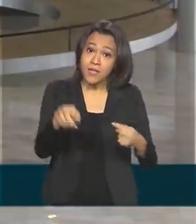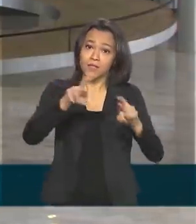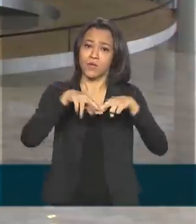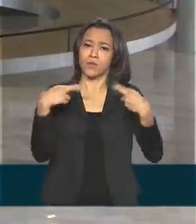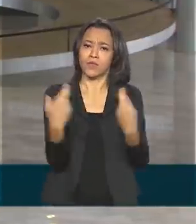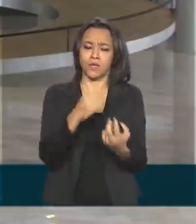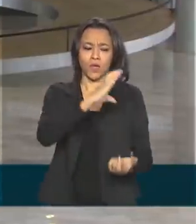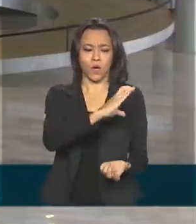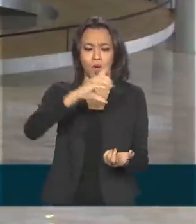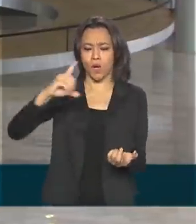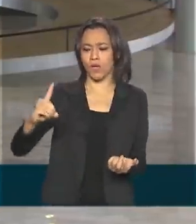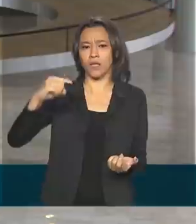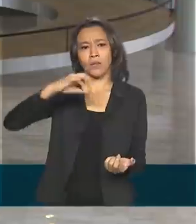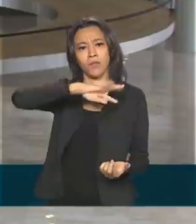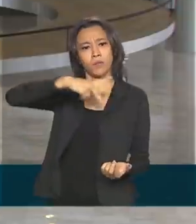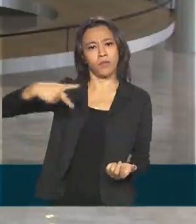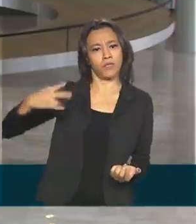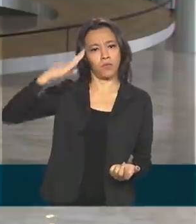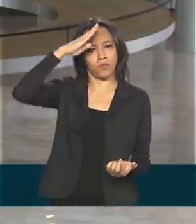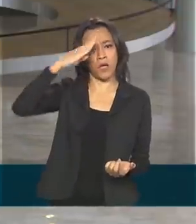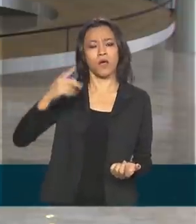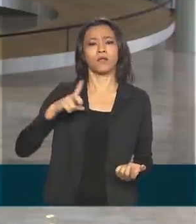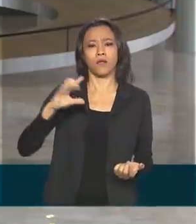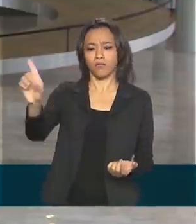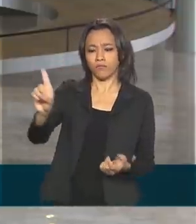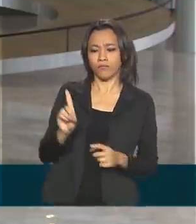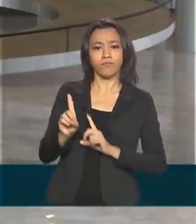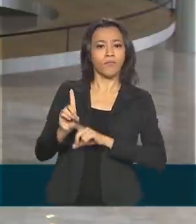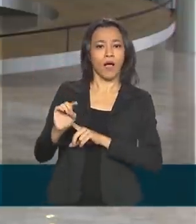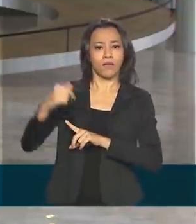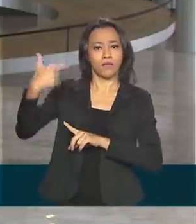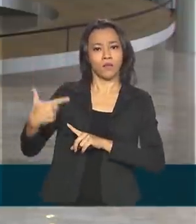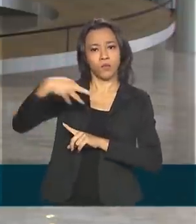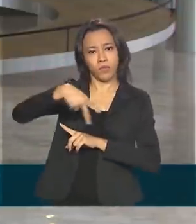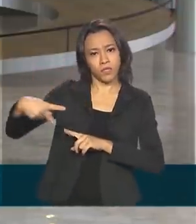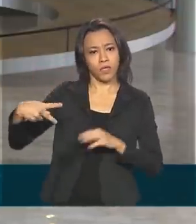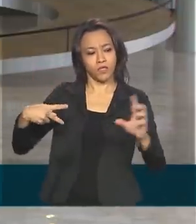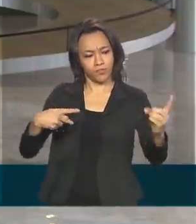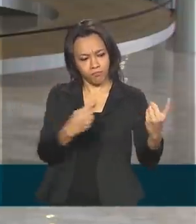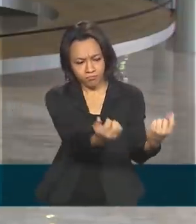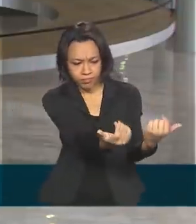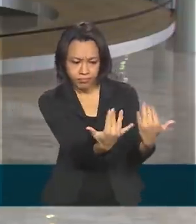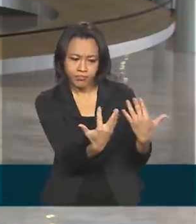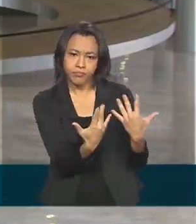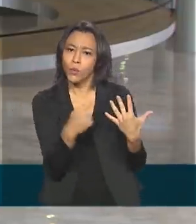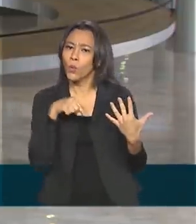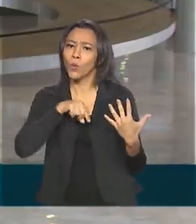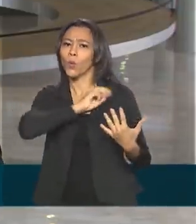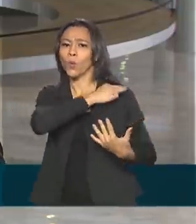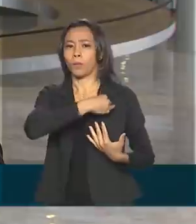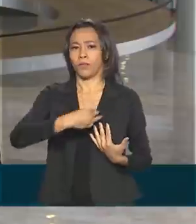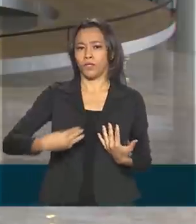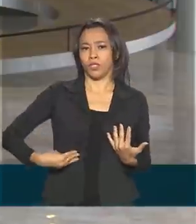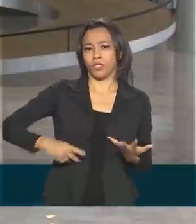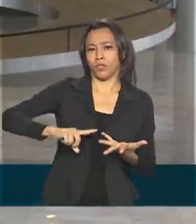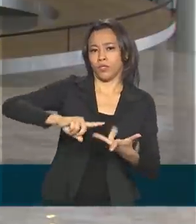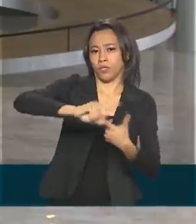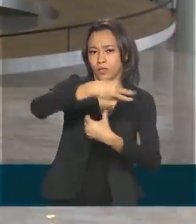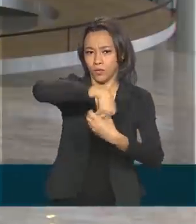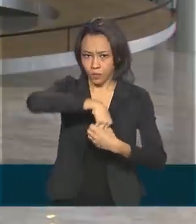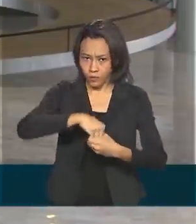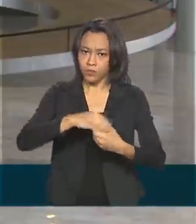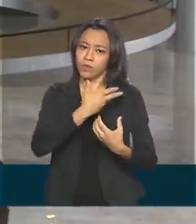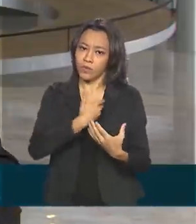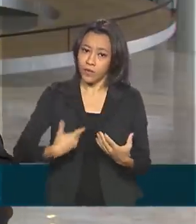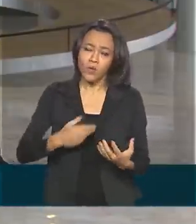Jair Bolsonaro e formado pelo vice-presidente, pelos ministros e outros membros do governo. E essas reuniões acontecem com o